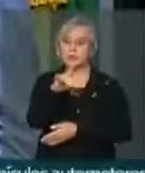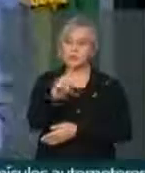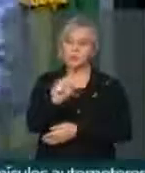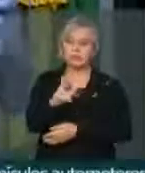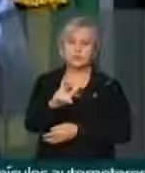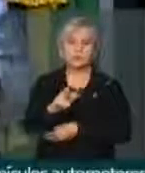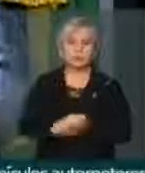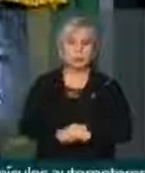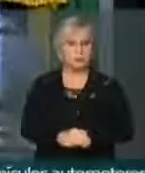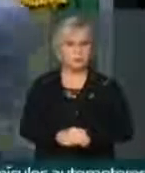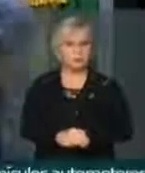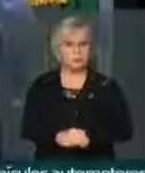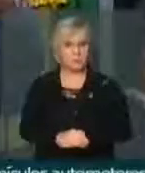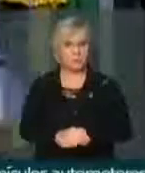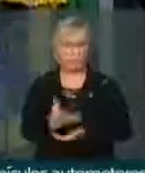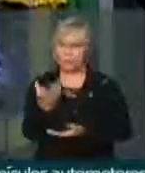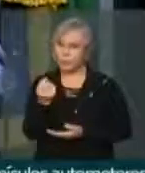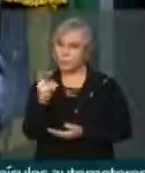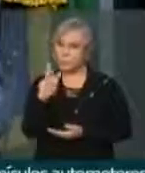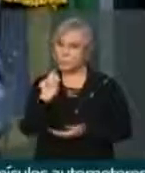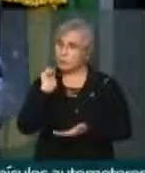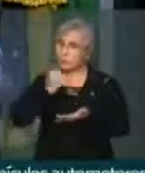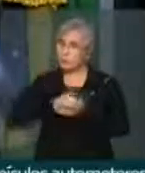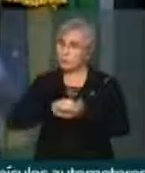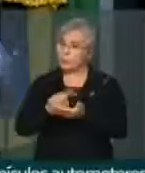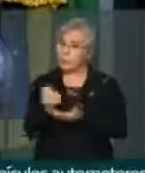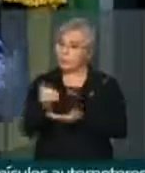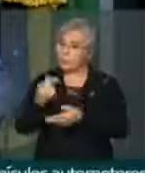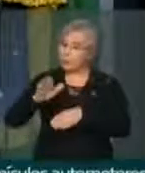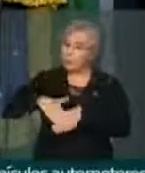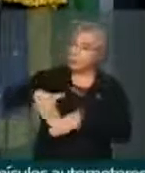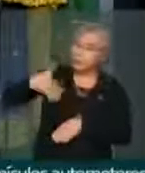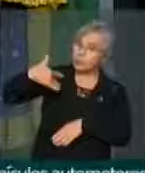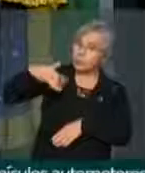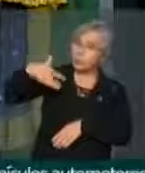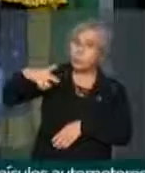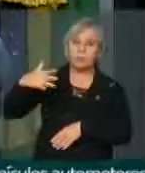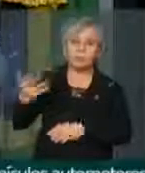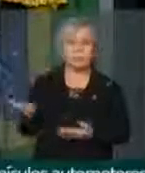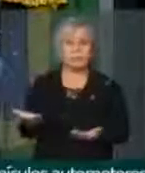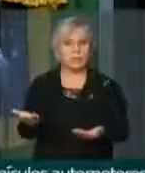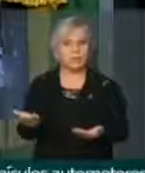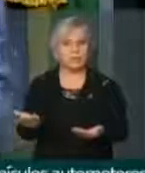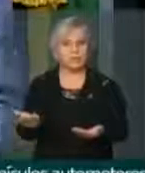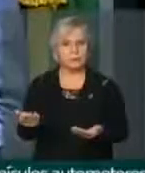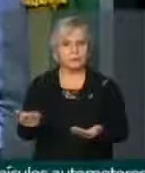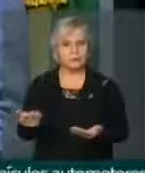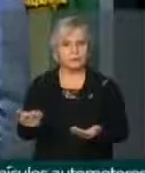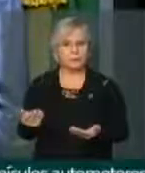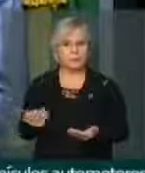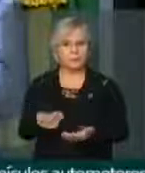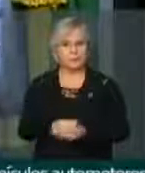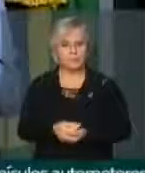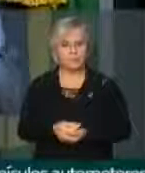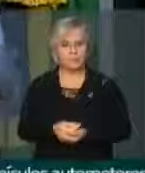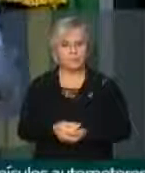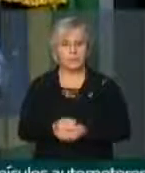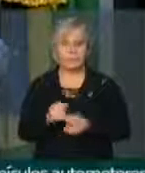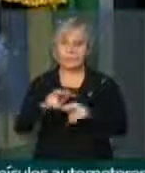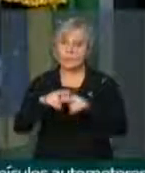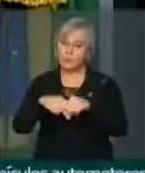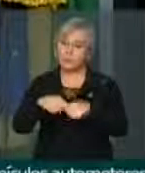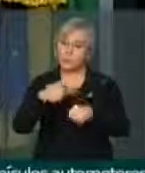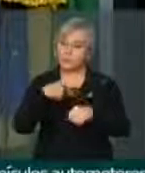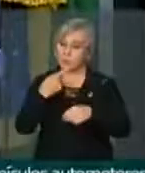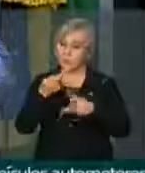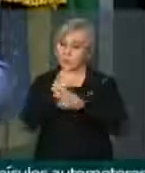muitas vezes com preço acima do mercado pela necessidade, inclusive com transporte. Portanto, eu quero